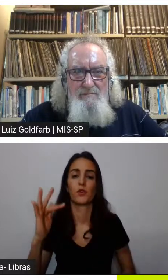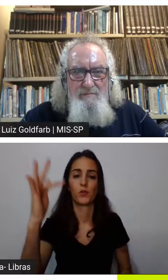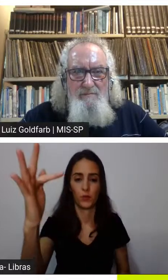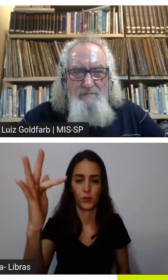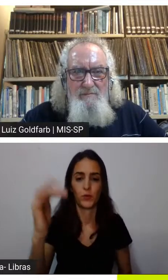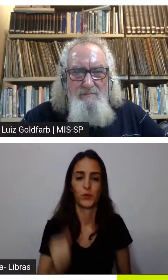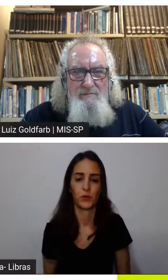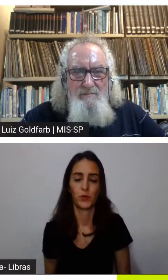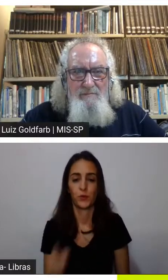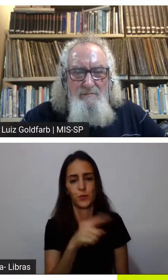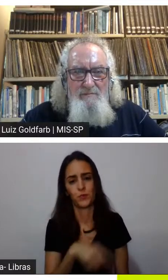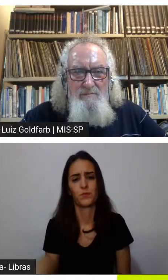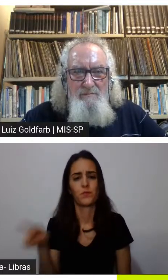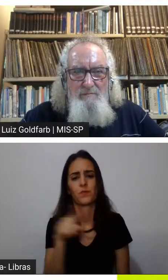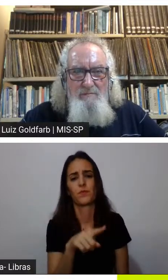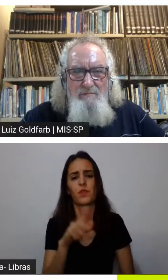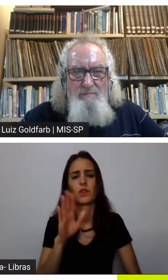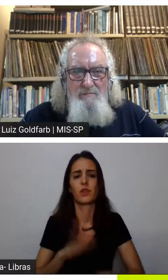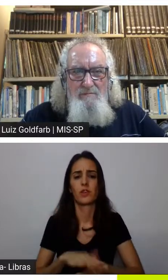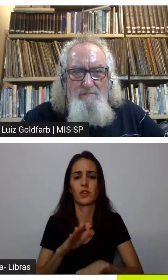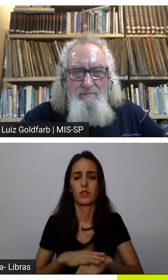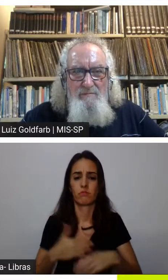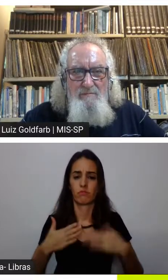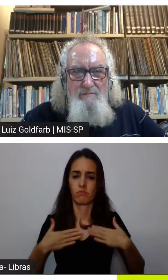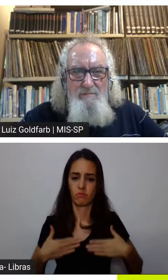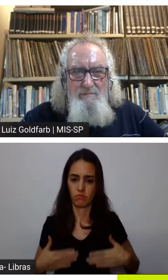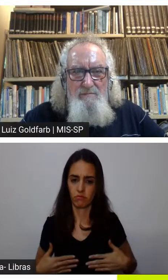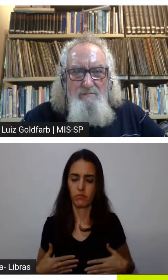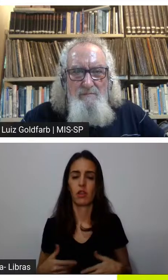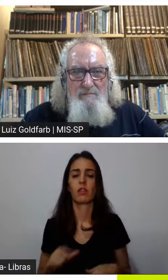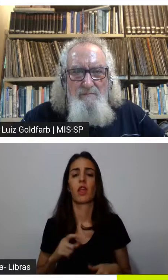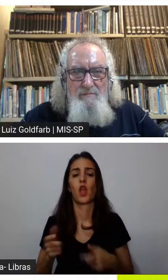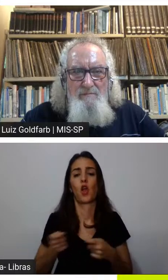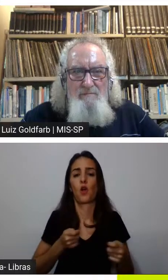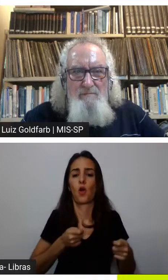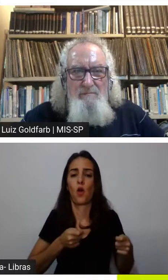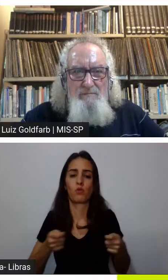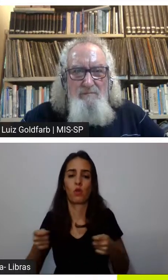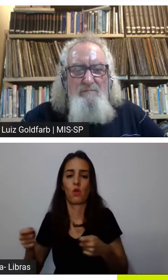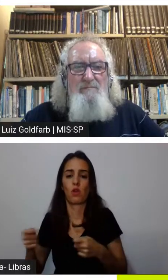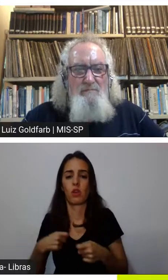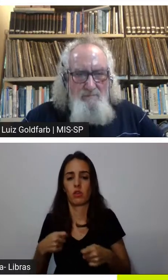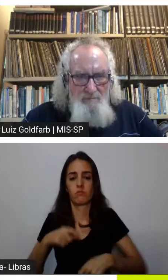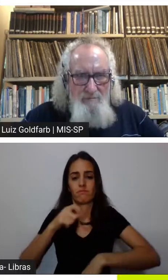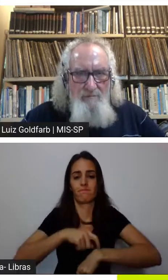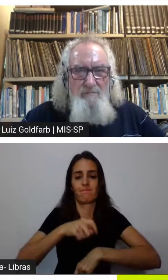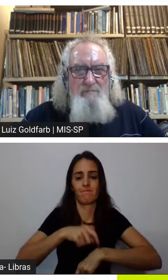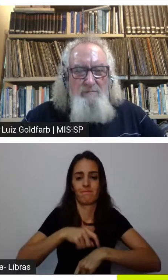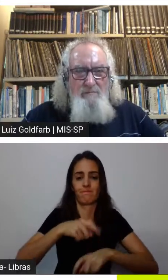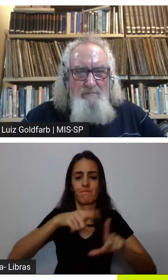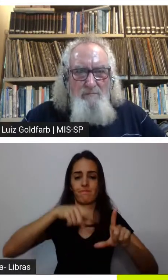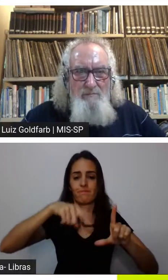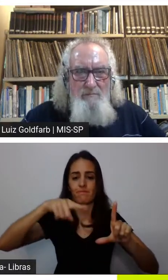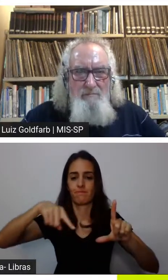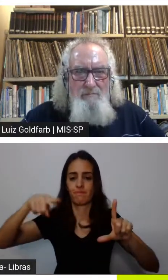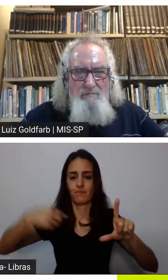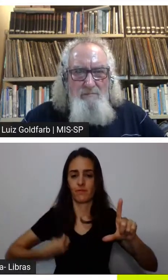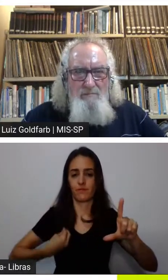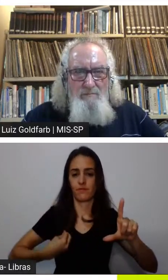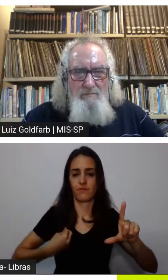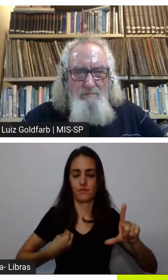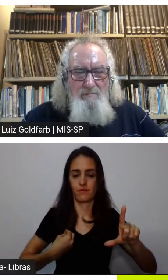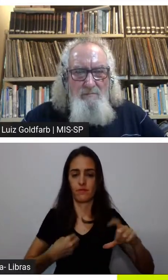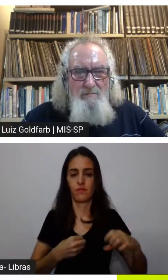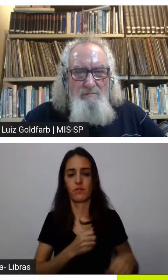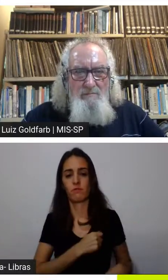todo mundo está com todos os seus sinais vitais sendo monitorados ao vivo né e aí as